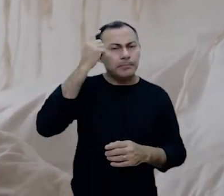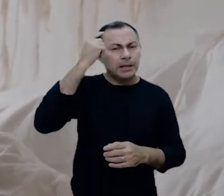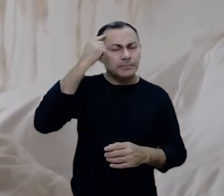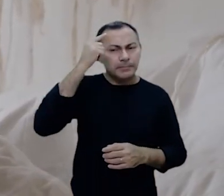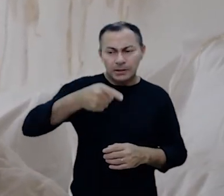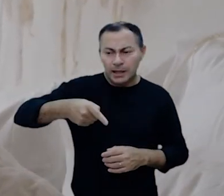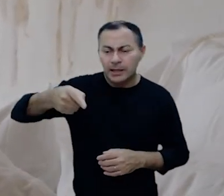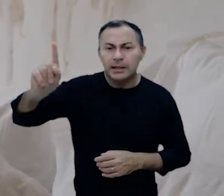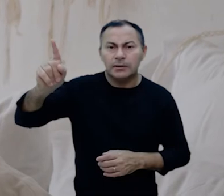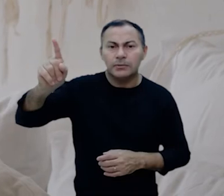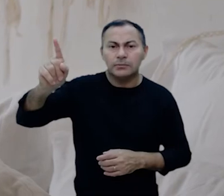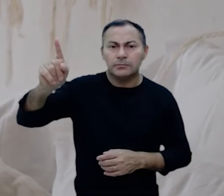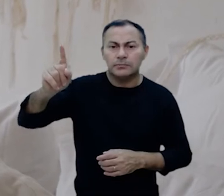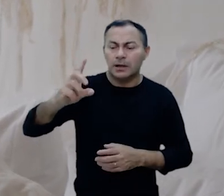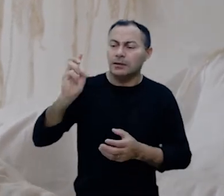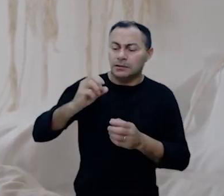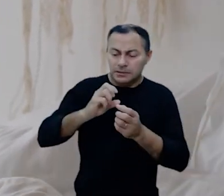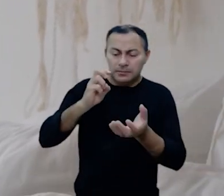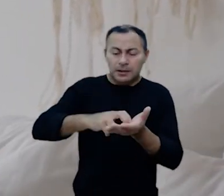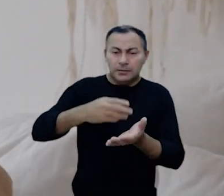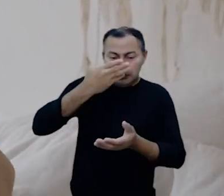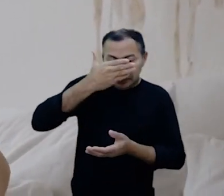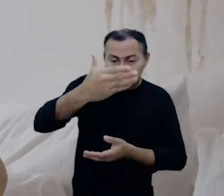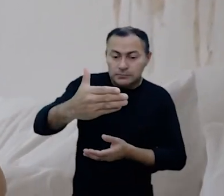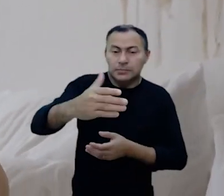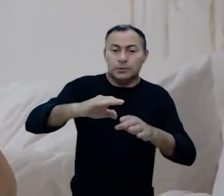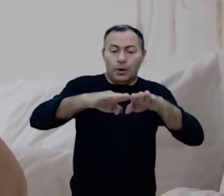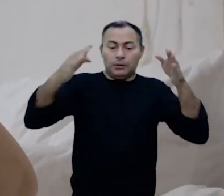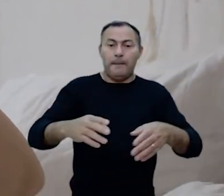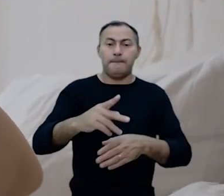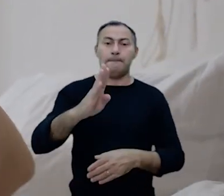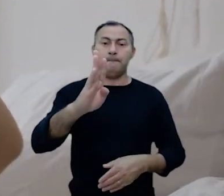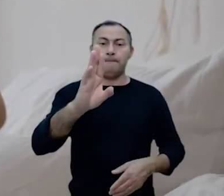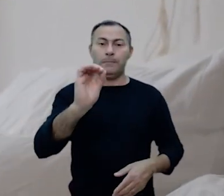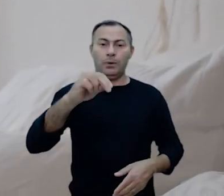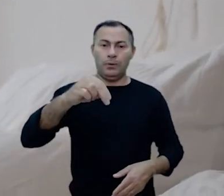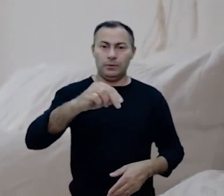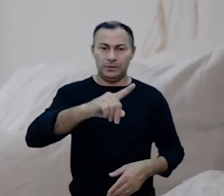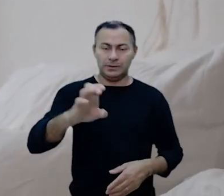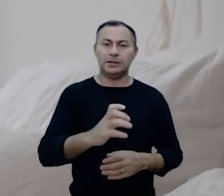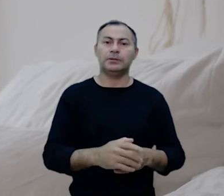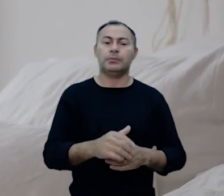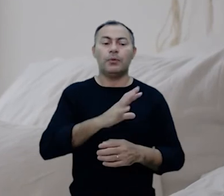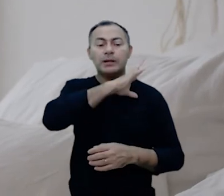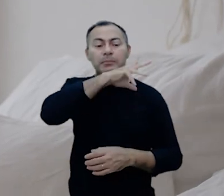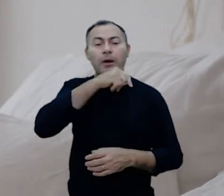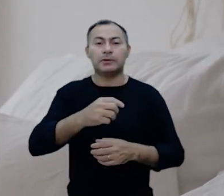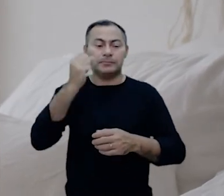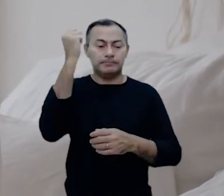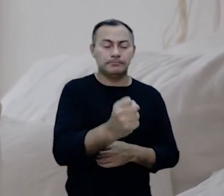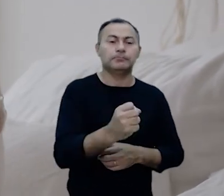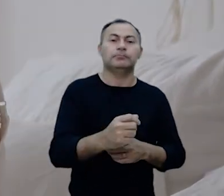imagine você indo e se levantando diante do altar de bronze onde está o animal que você está indo